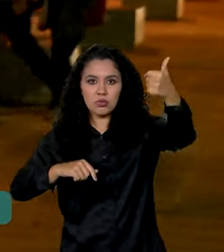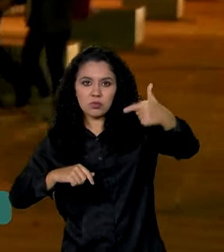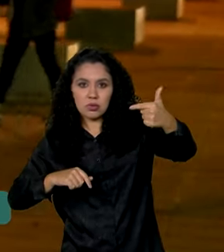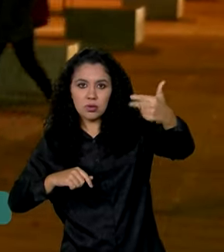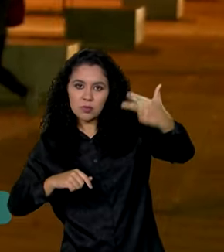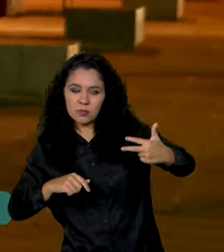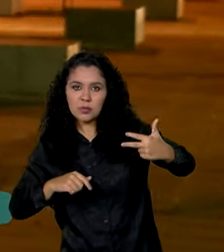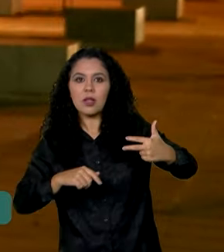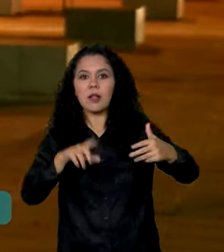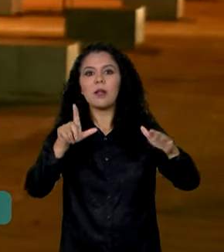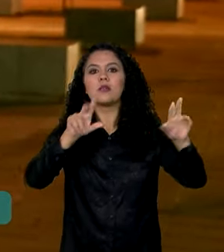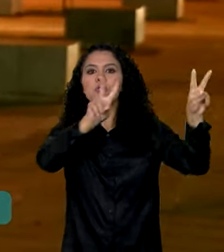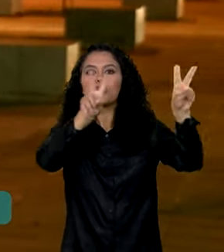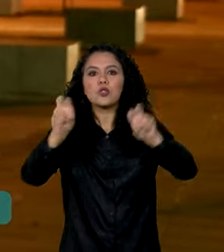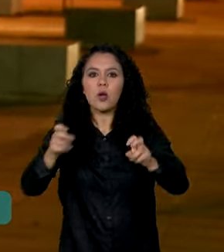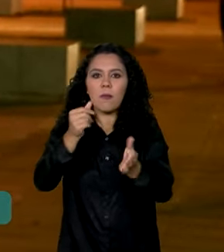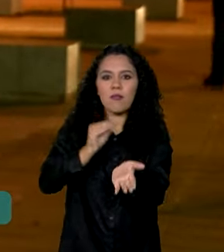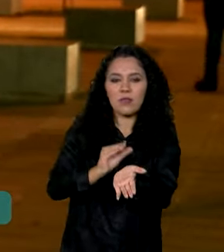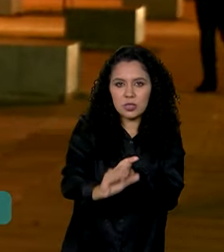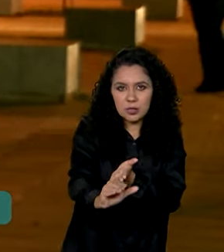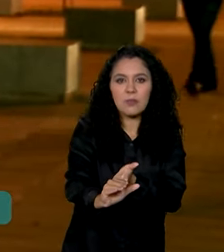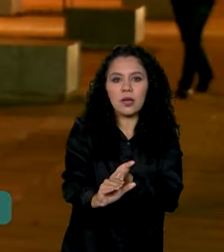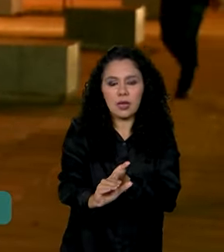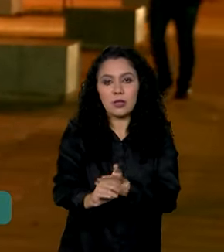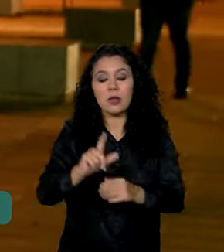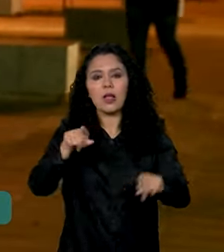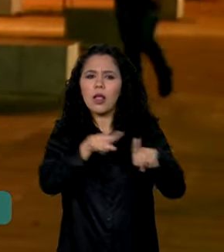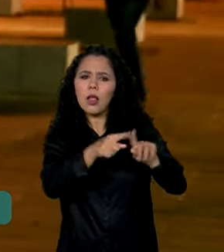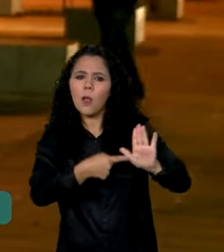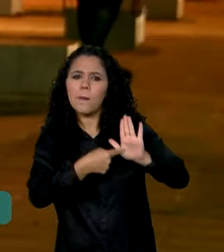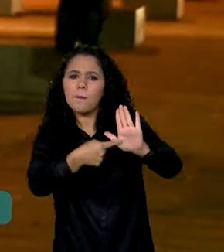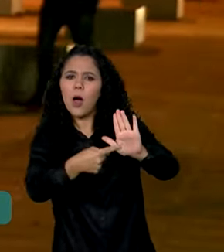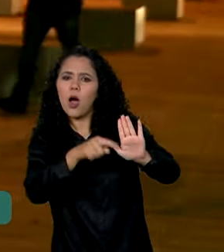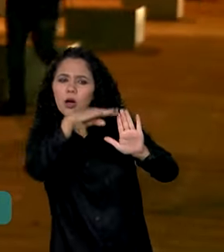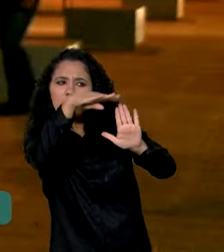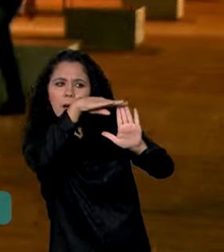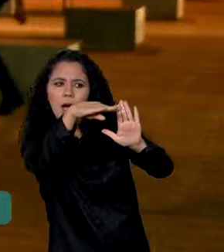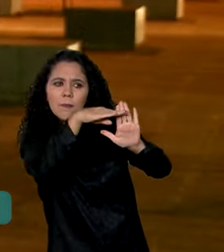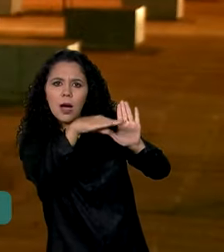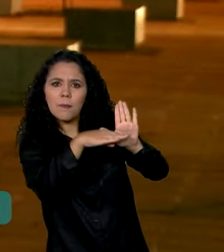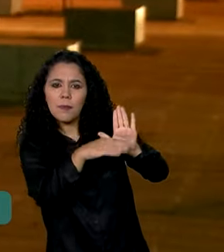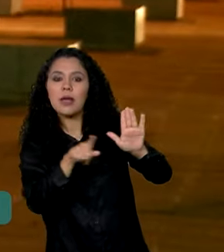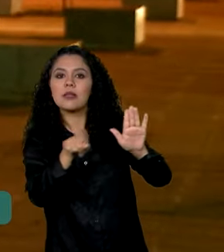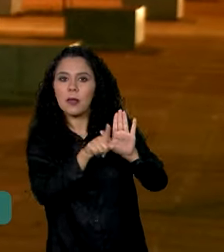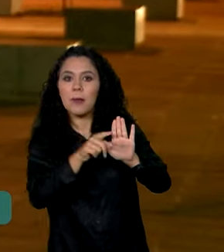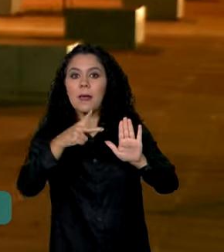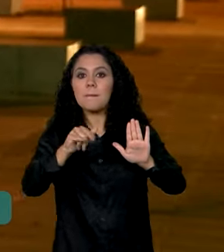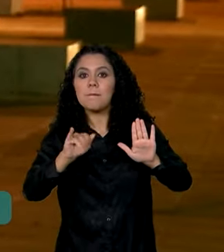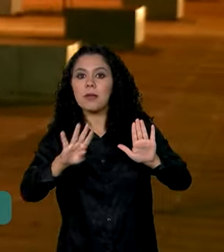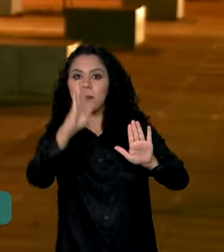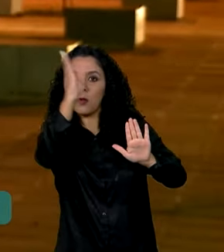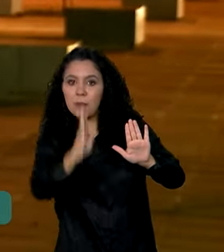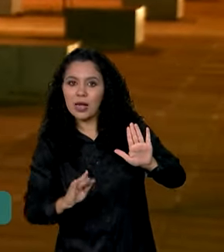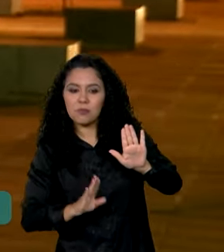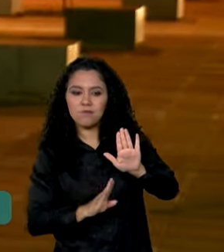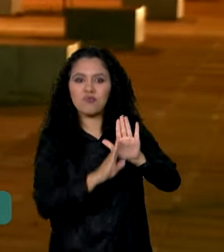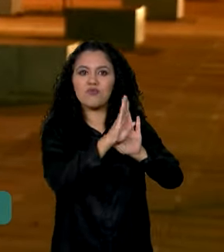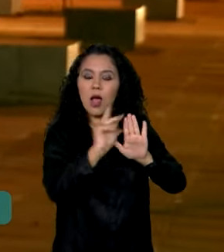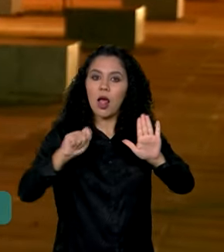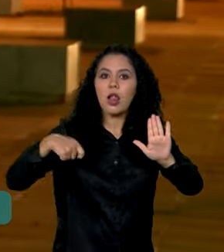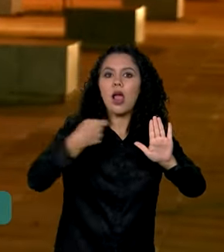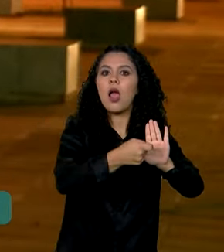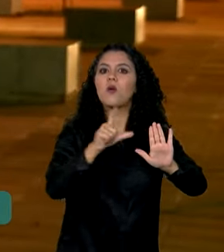posição de grau de investimento. Essa sinalização somada ao aumento do PIB brasileiro pode apontar para uma